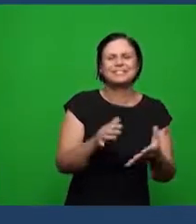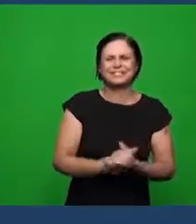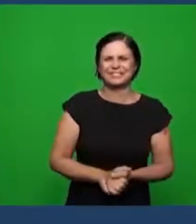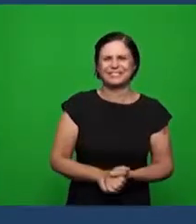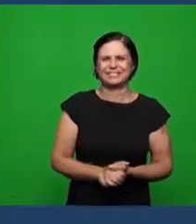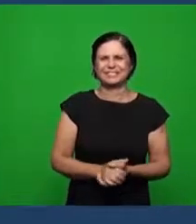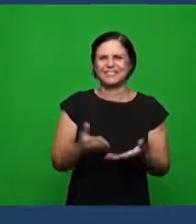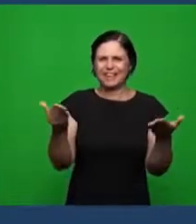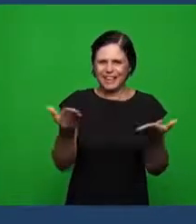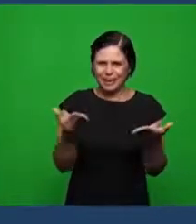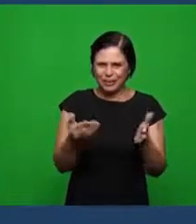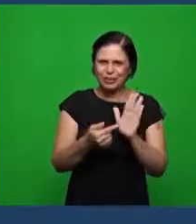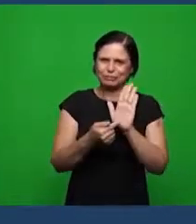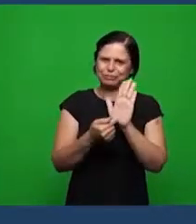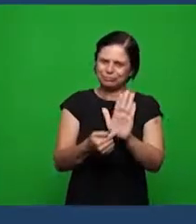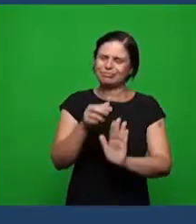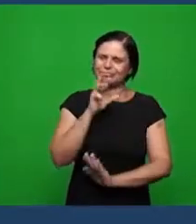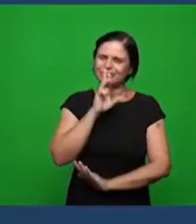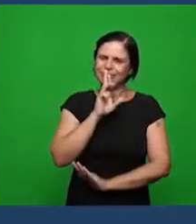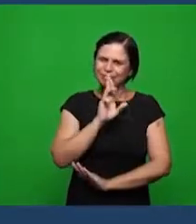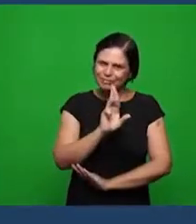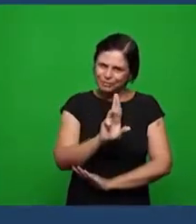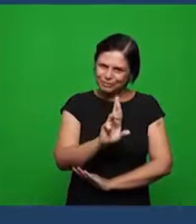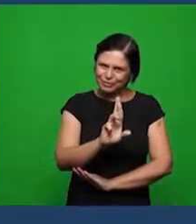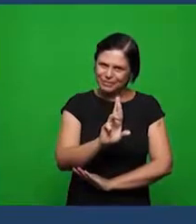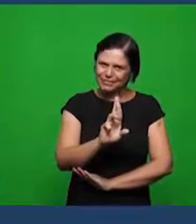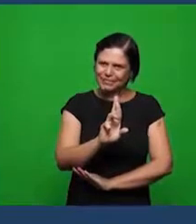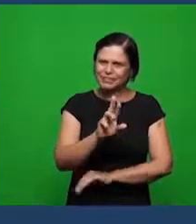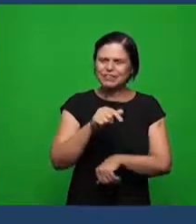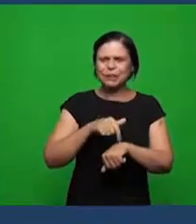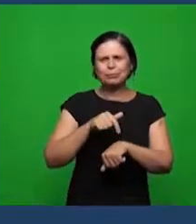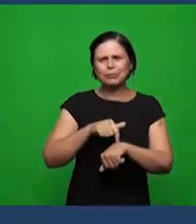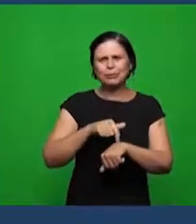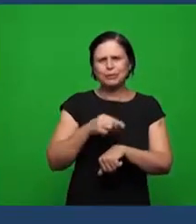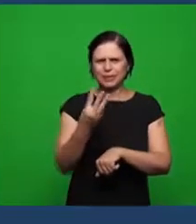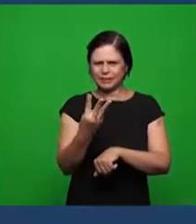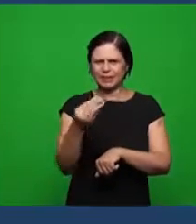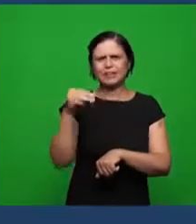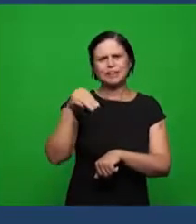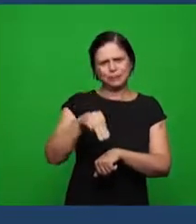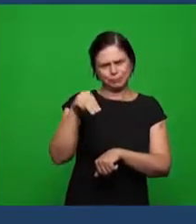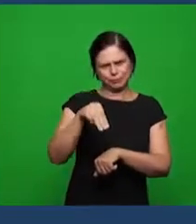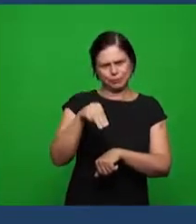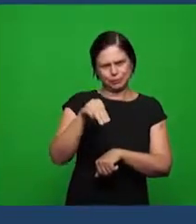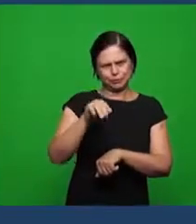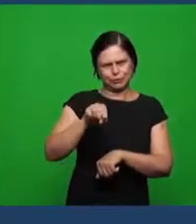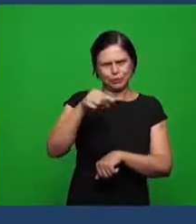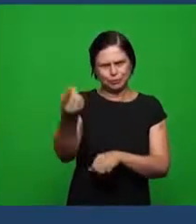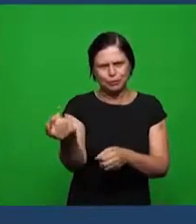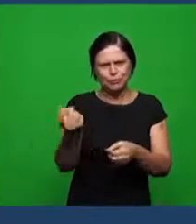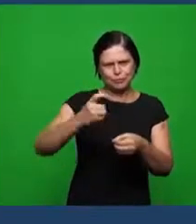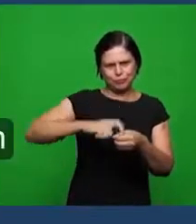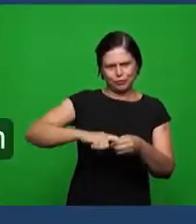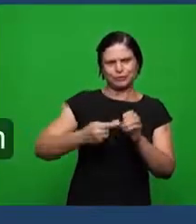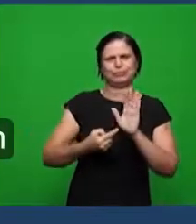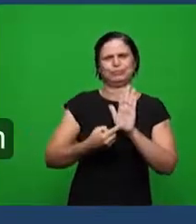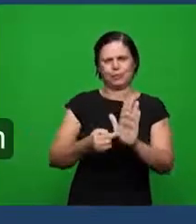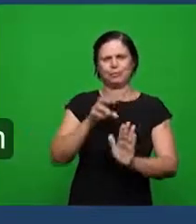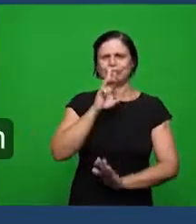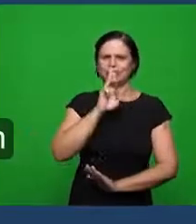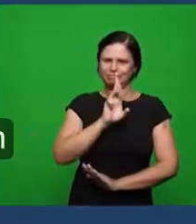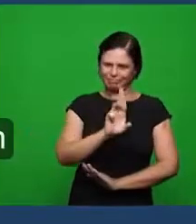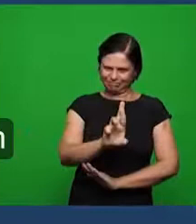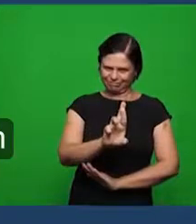teremos para a resposta dessas perguntas três minutos e nós estaríamos retornando já com a